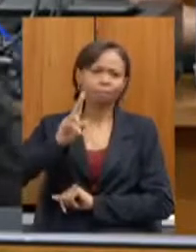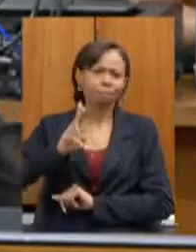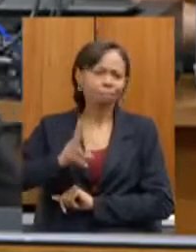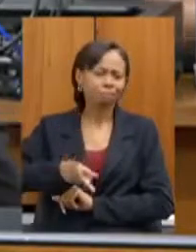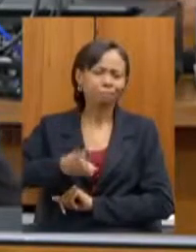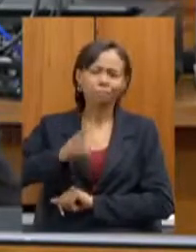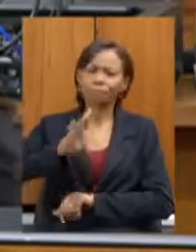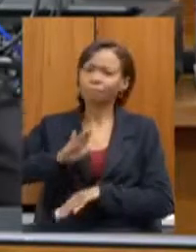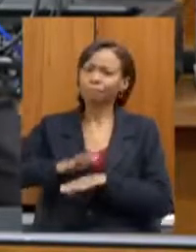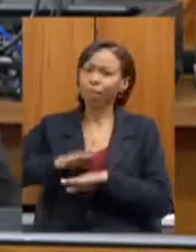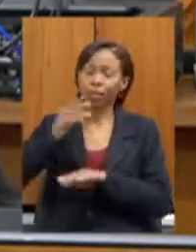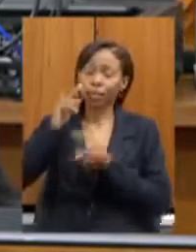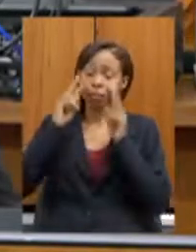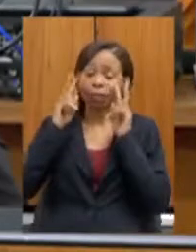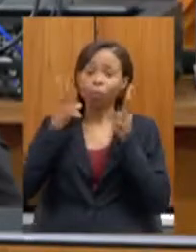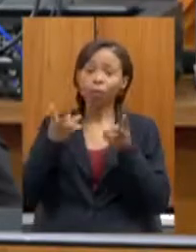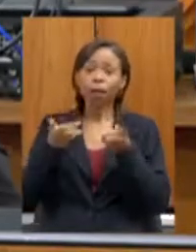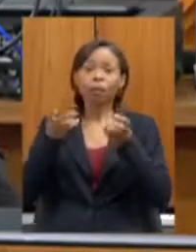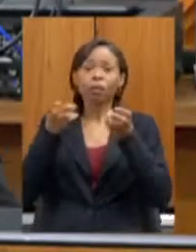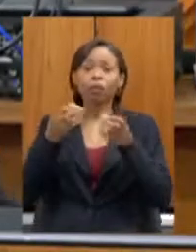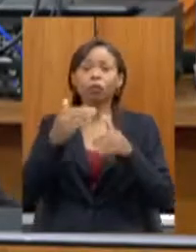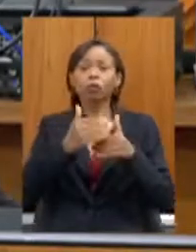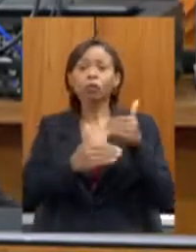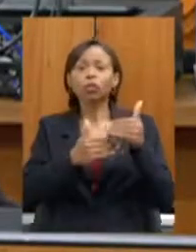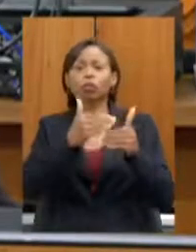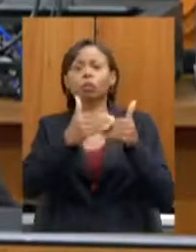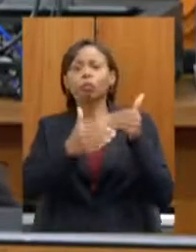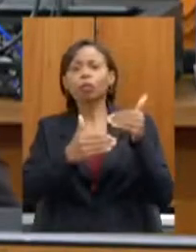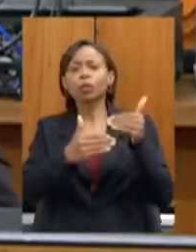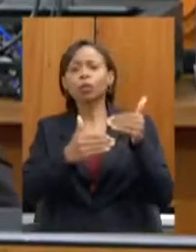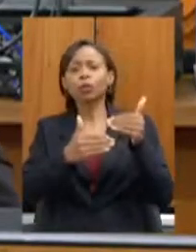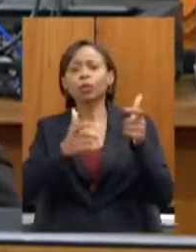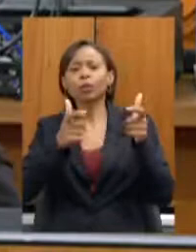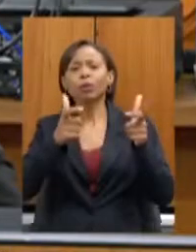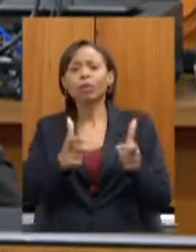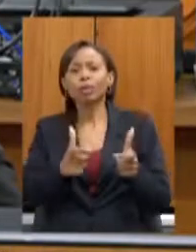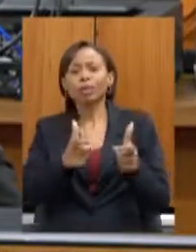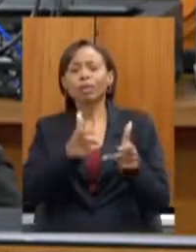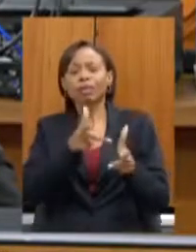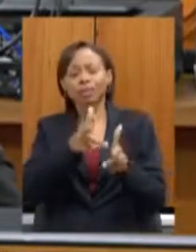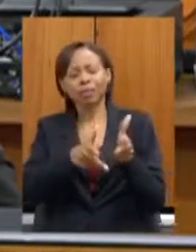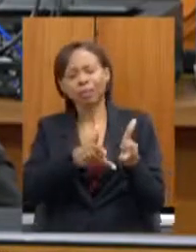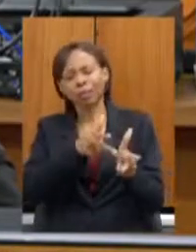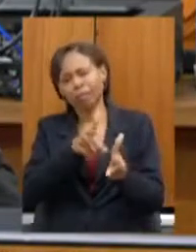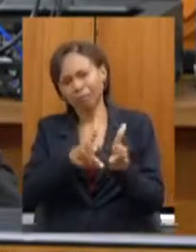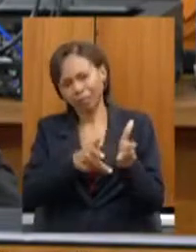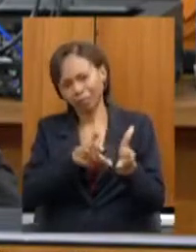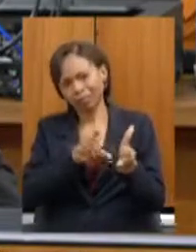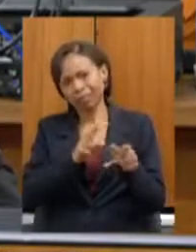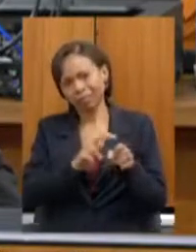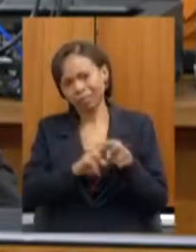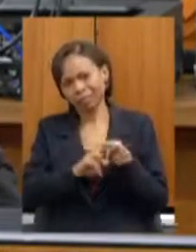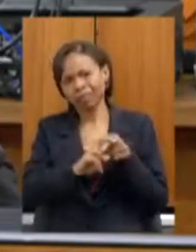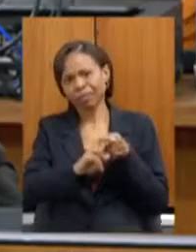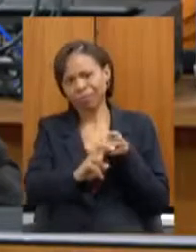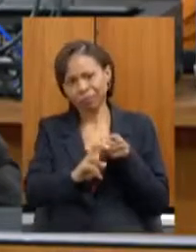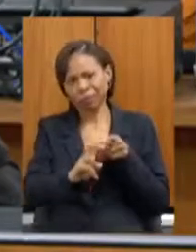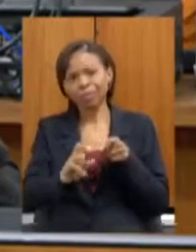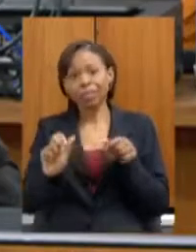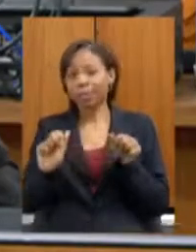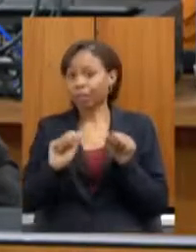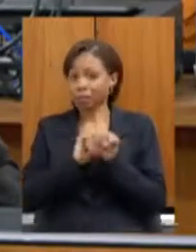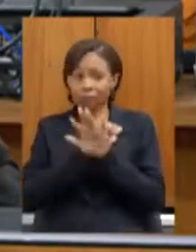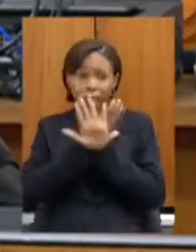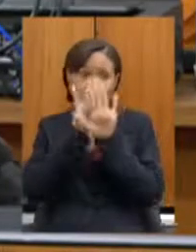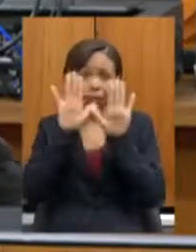desenvolvimento está onde está a ferrovia, isso tem sido muito claro para nós e